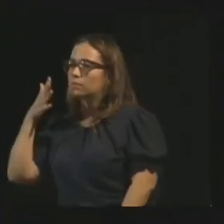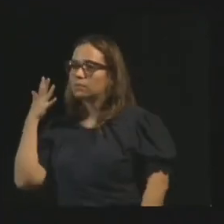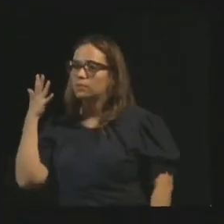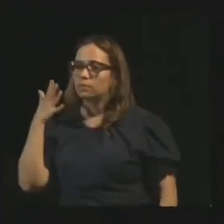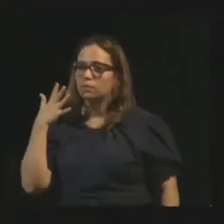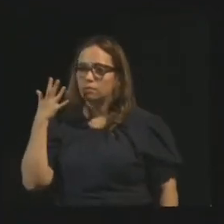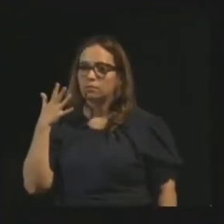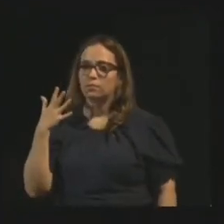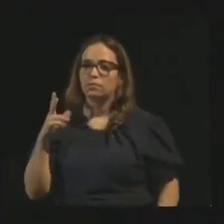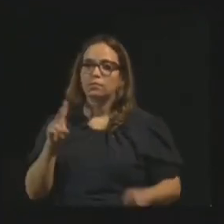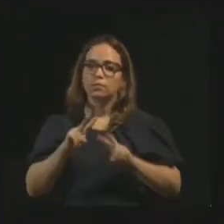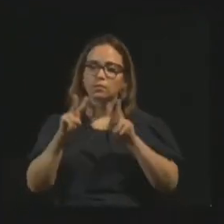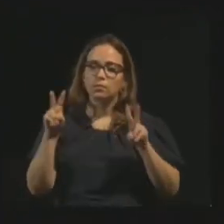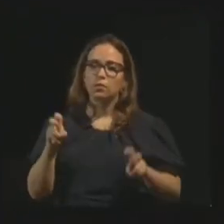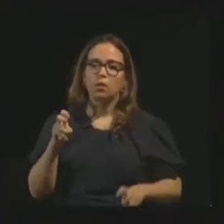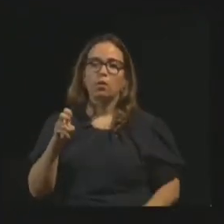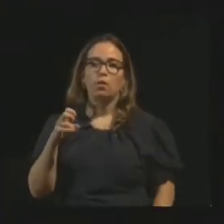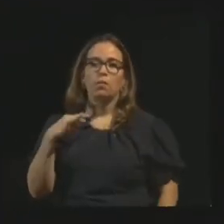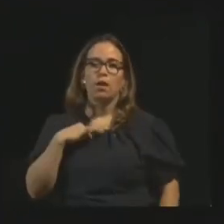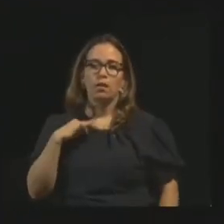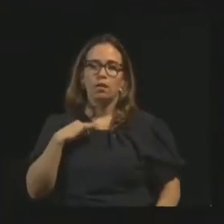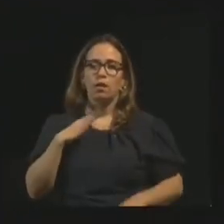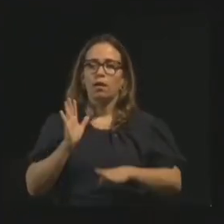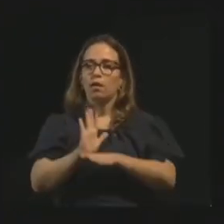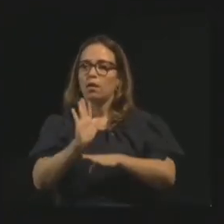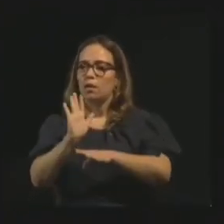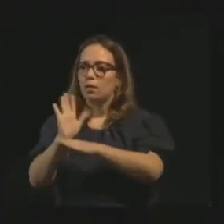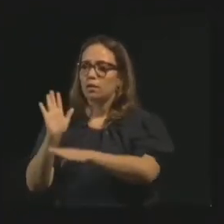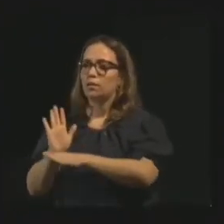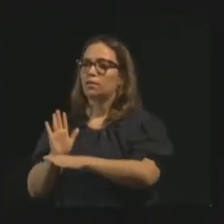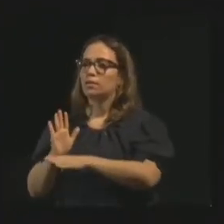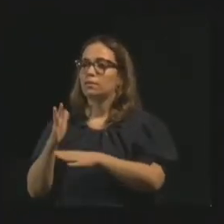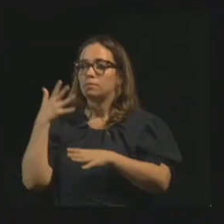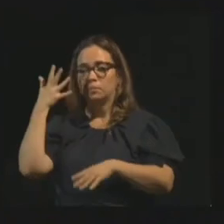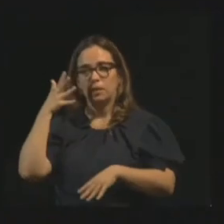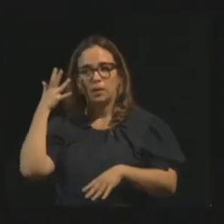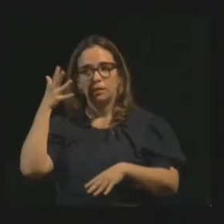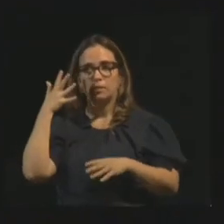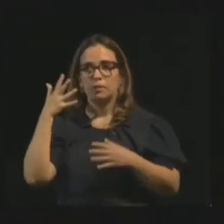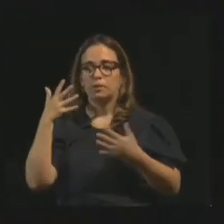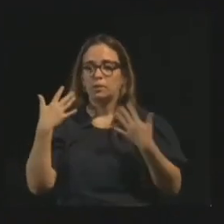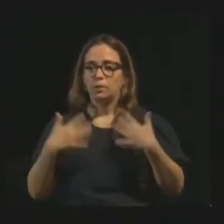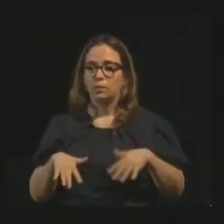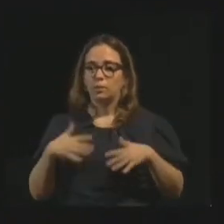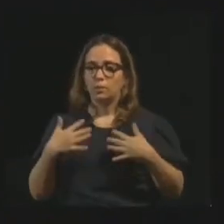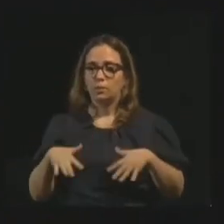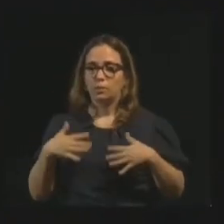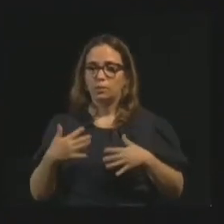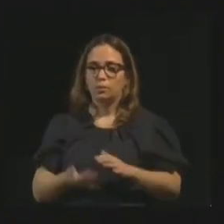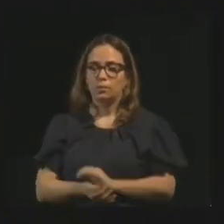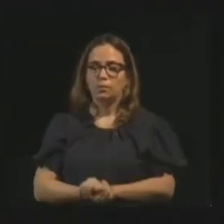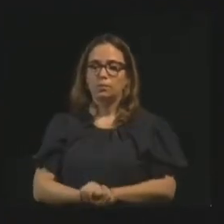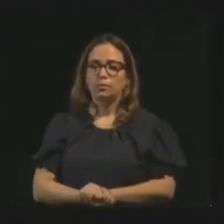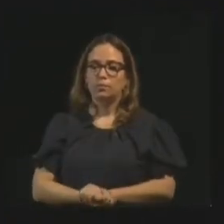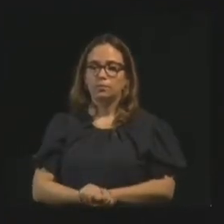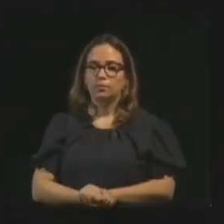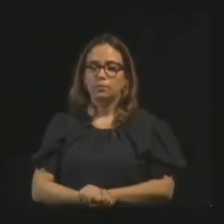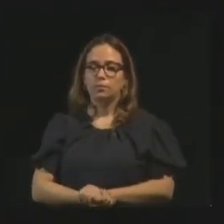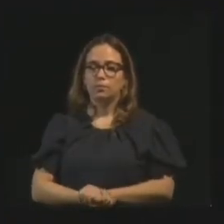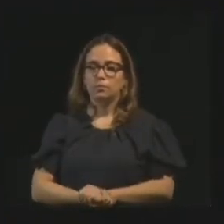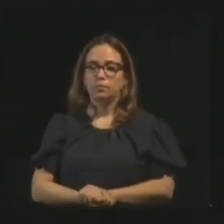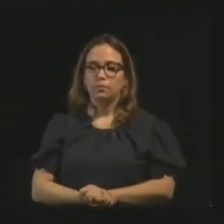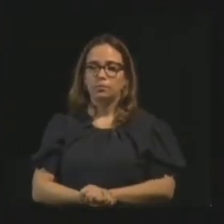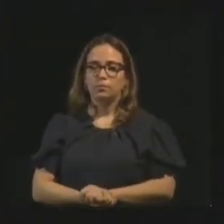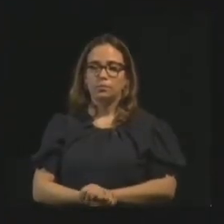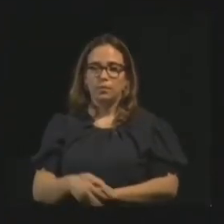a reforma íntima, sobre a caridade e mediunidade. São tantos palestrantes queridos aqui que a gente acaba se equivocando. Como é que ela